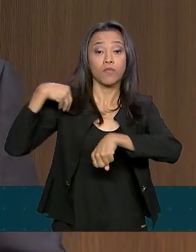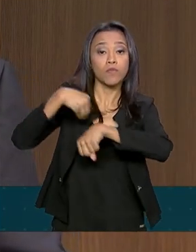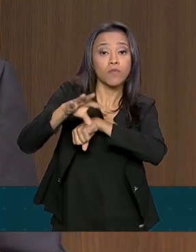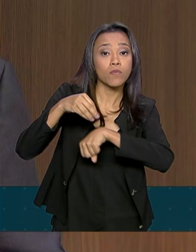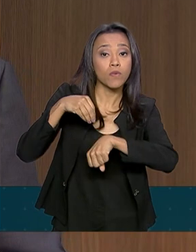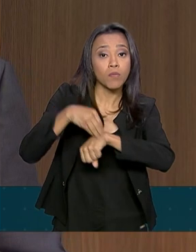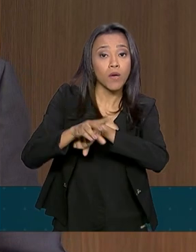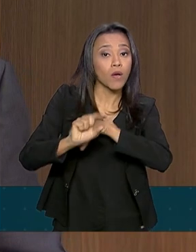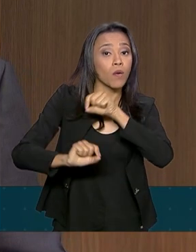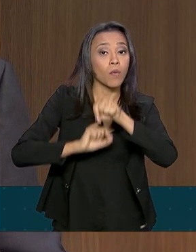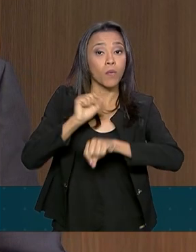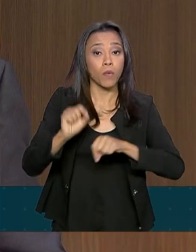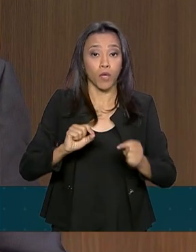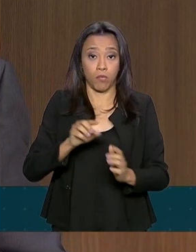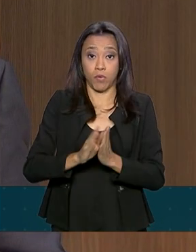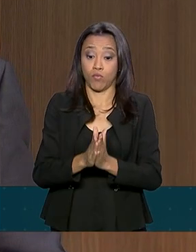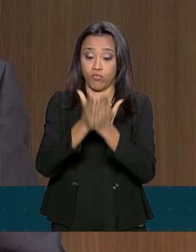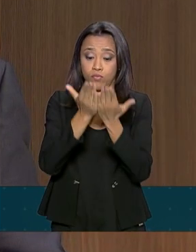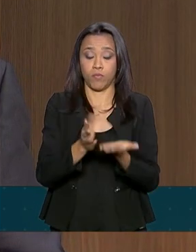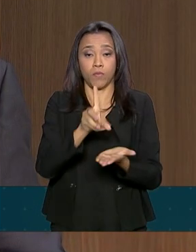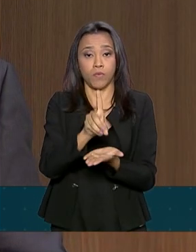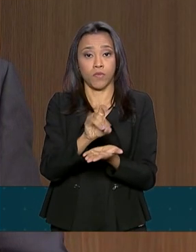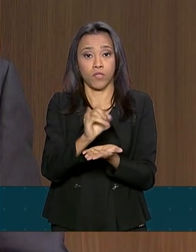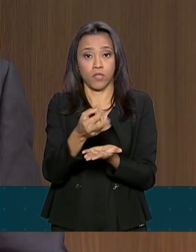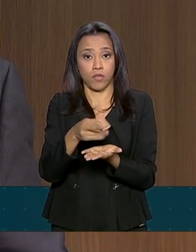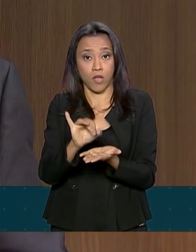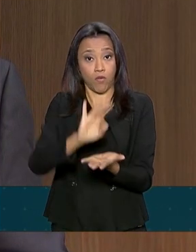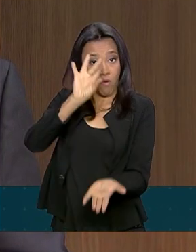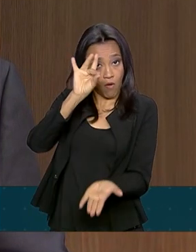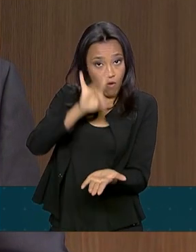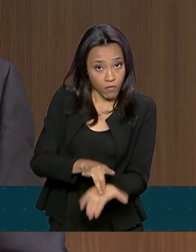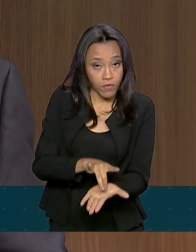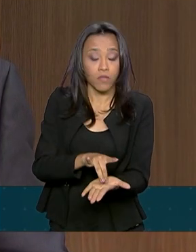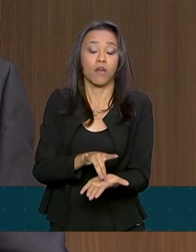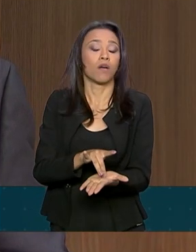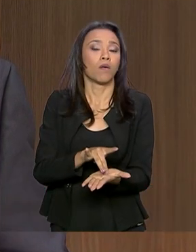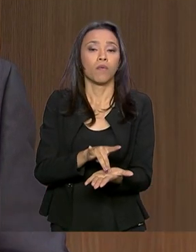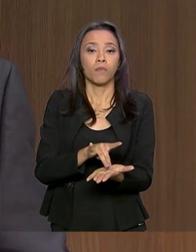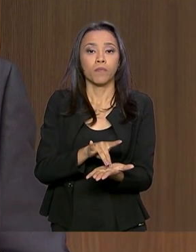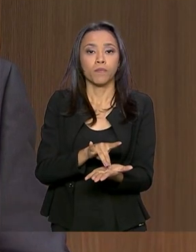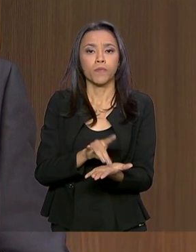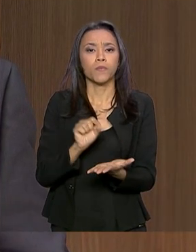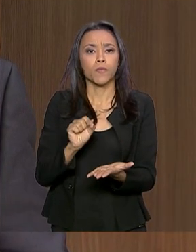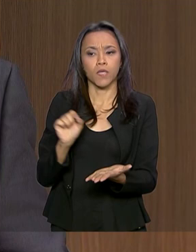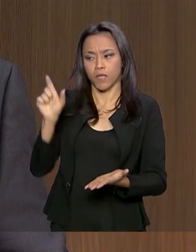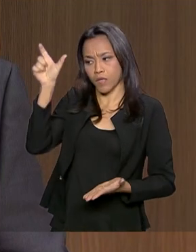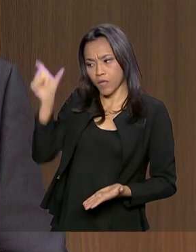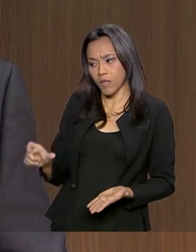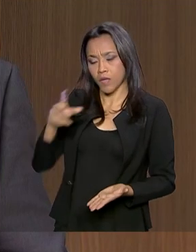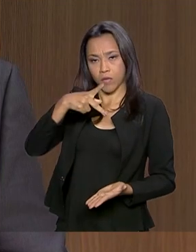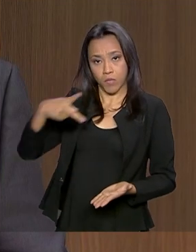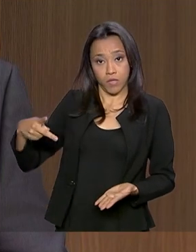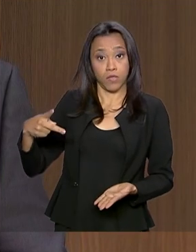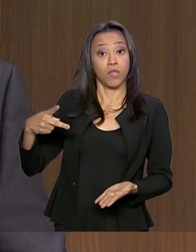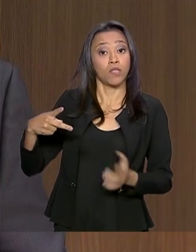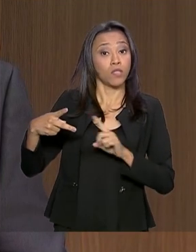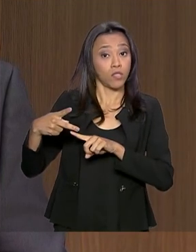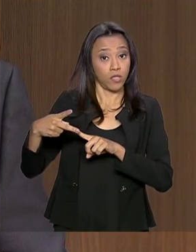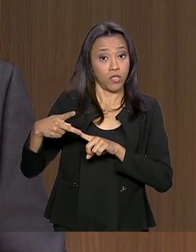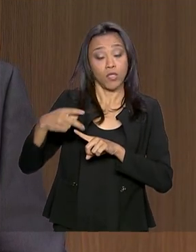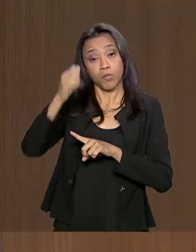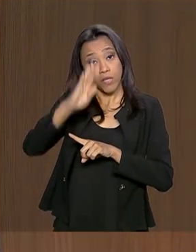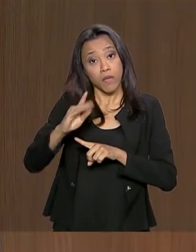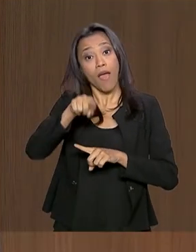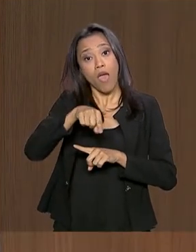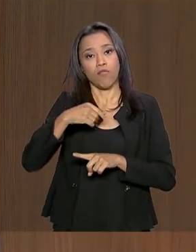do Diário Oficial, o presidente da República será o general Mourão até quinta